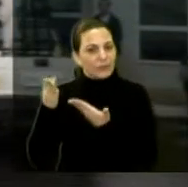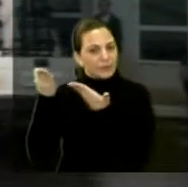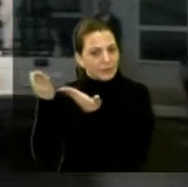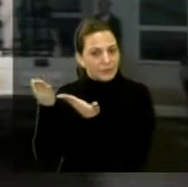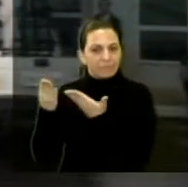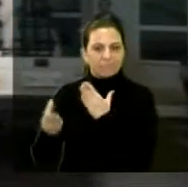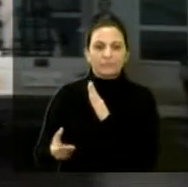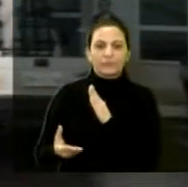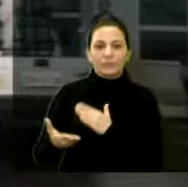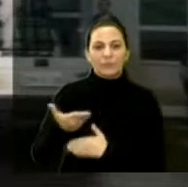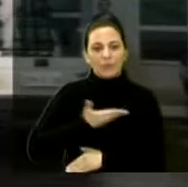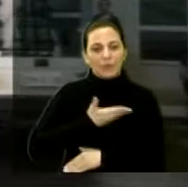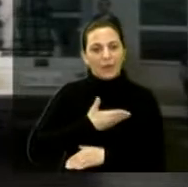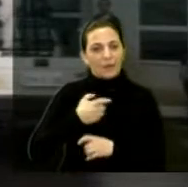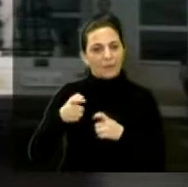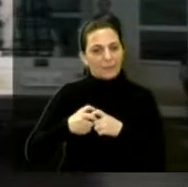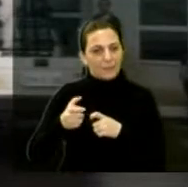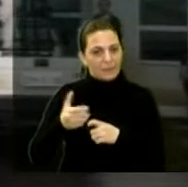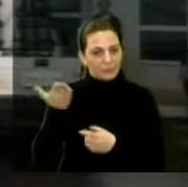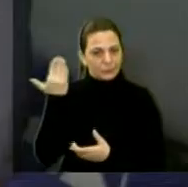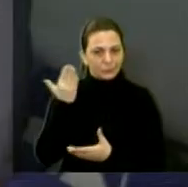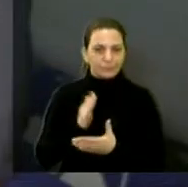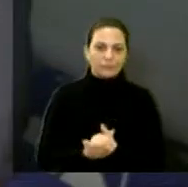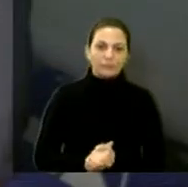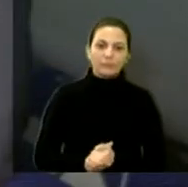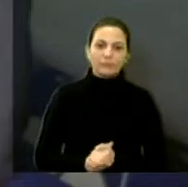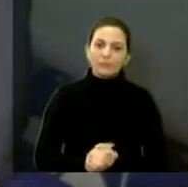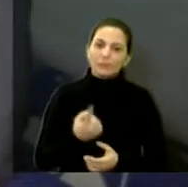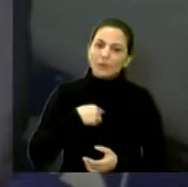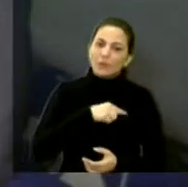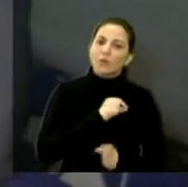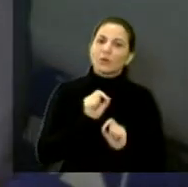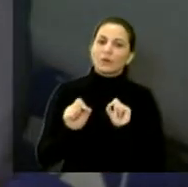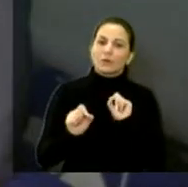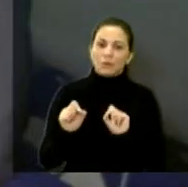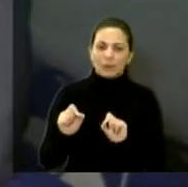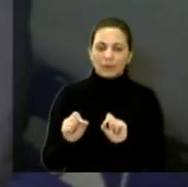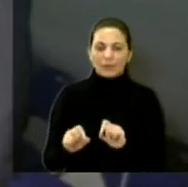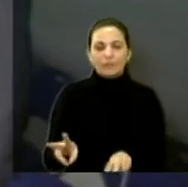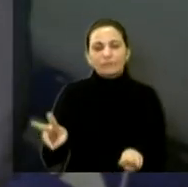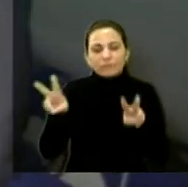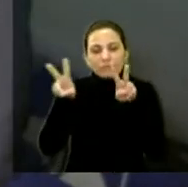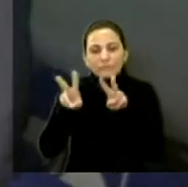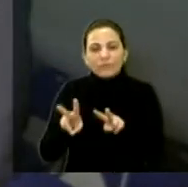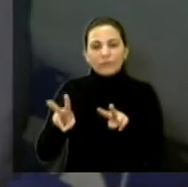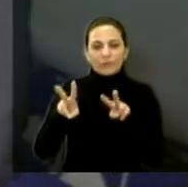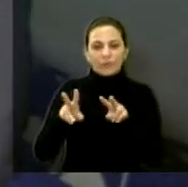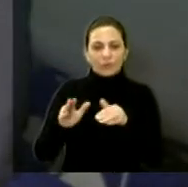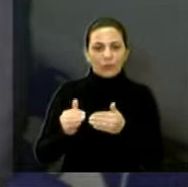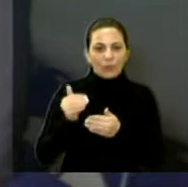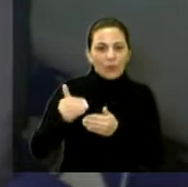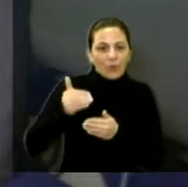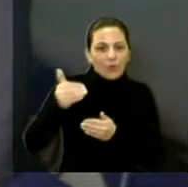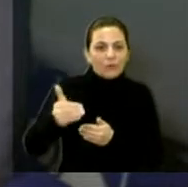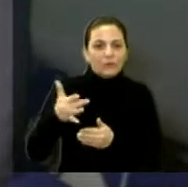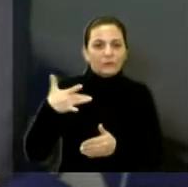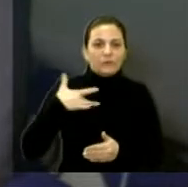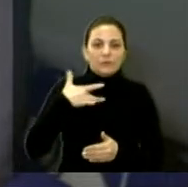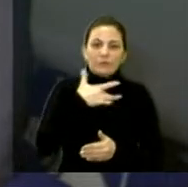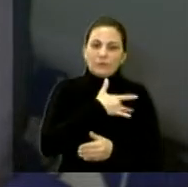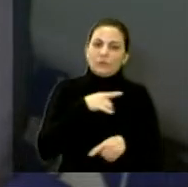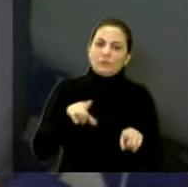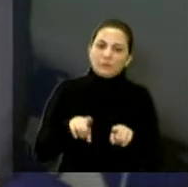nosso grande colega. E a gente fica vendo o avanço também da saúde.